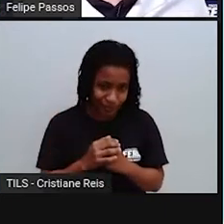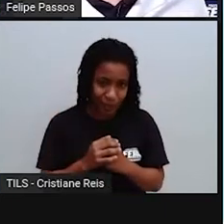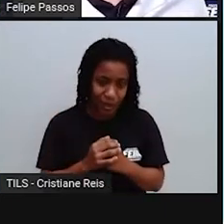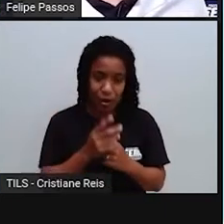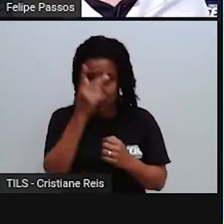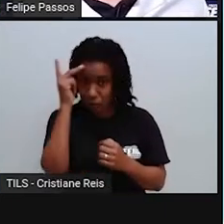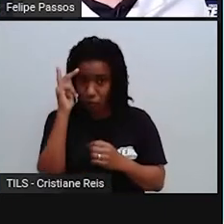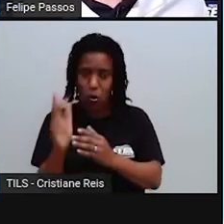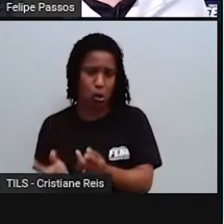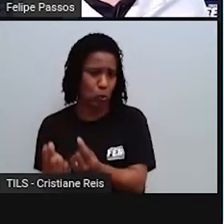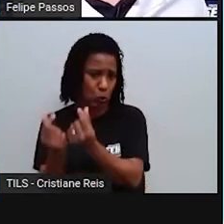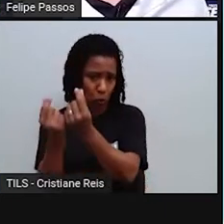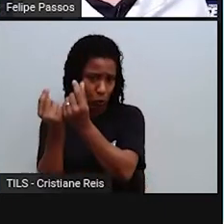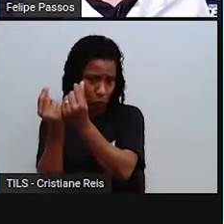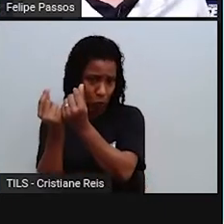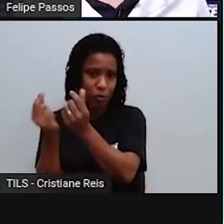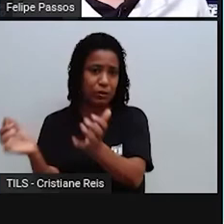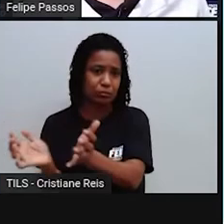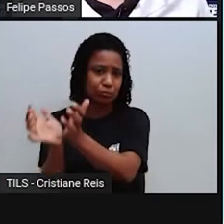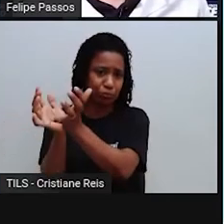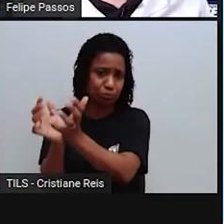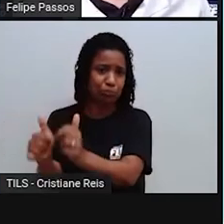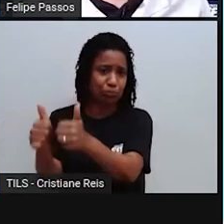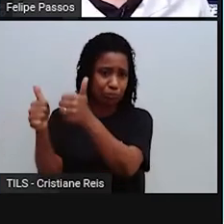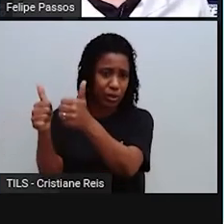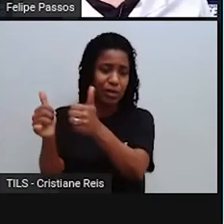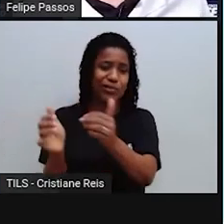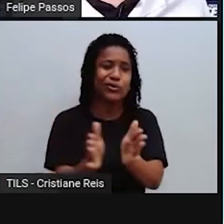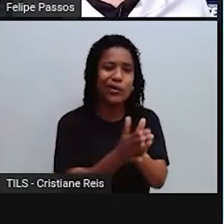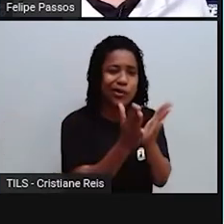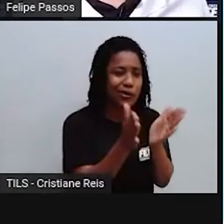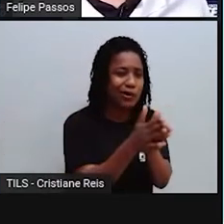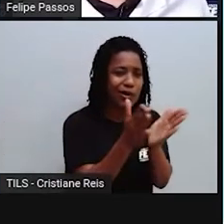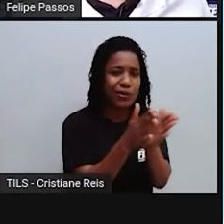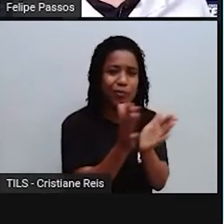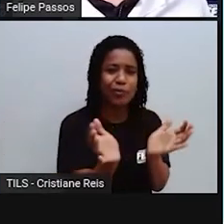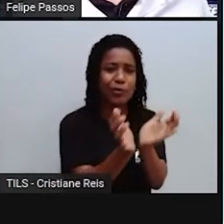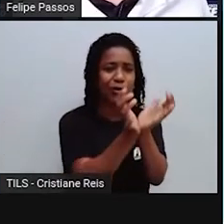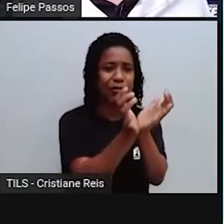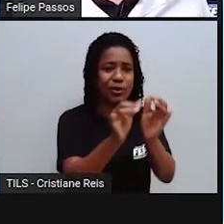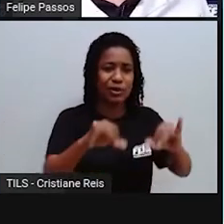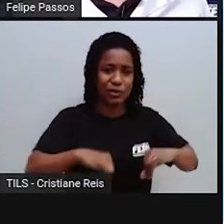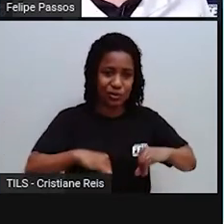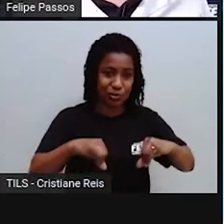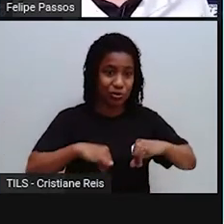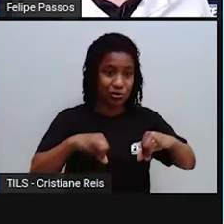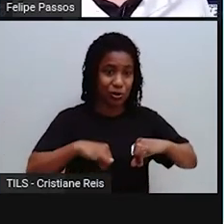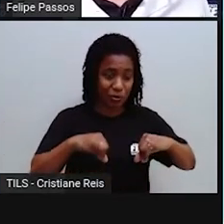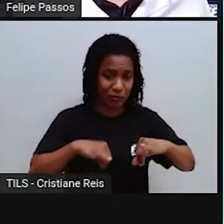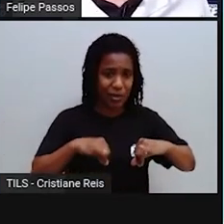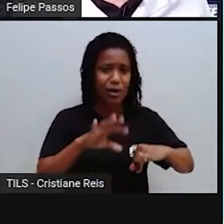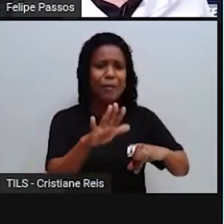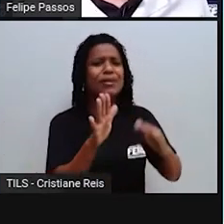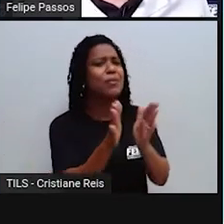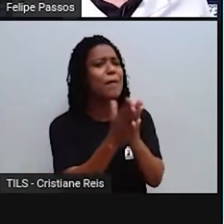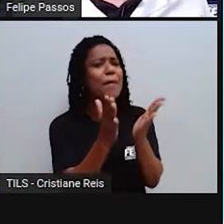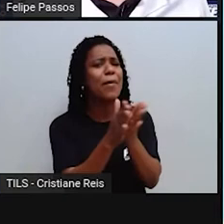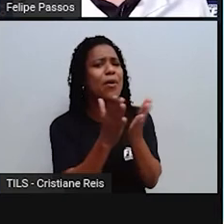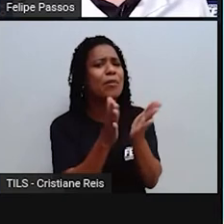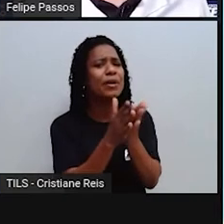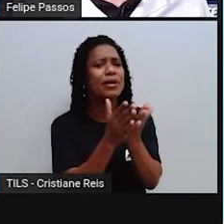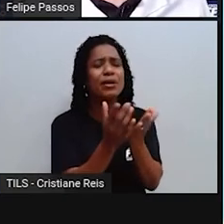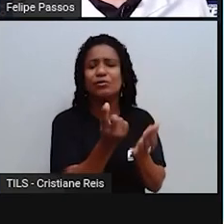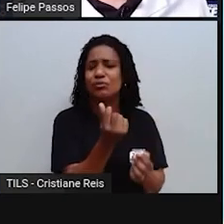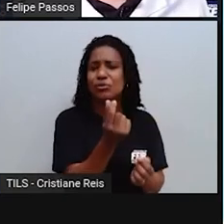Então a pessoa que está dentro da faixa da pobreza, segundo a ONU, é aquela que vive num dia, né, diariamente, com